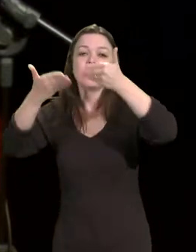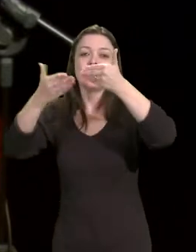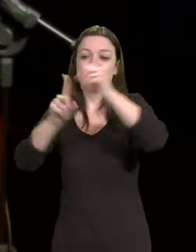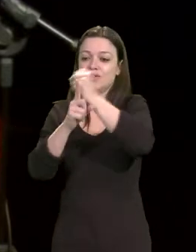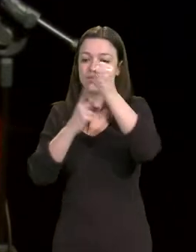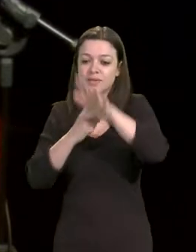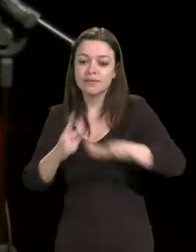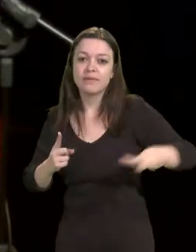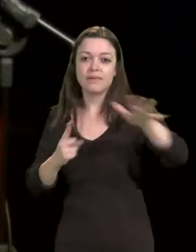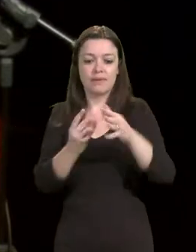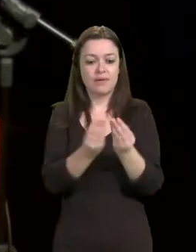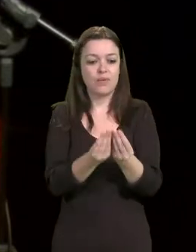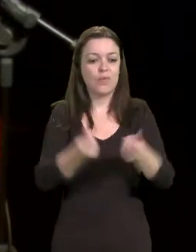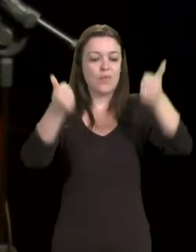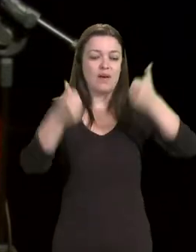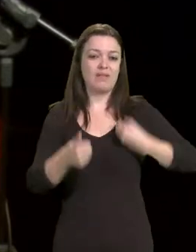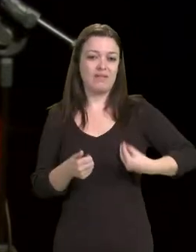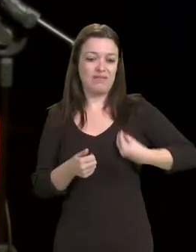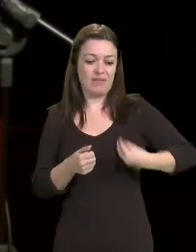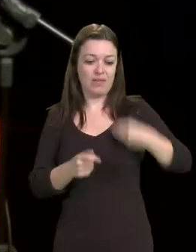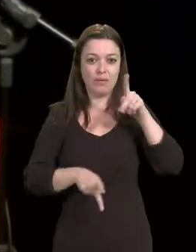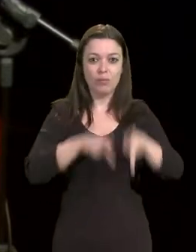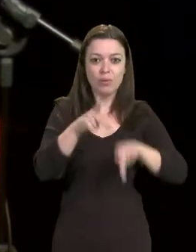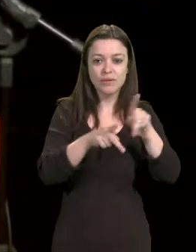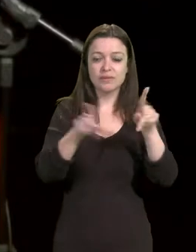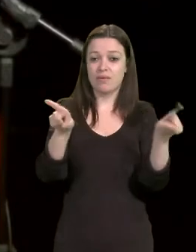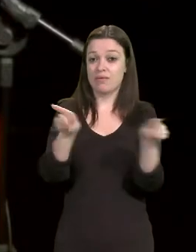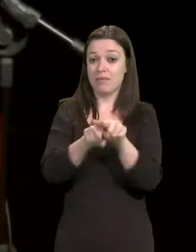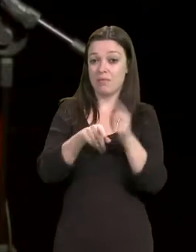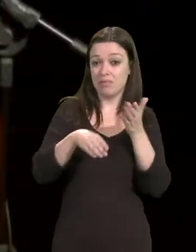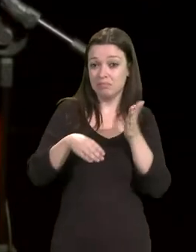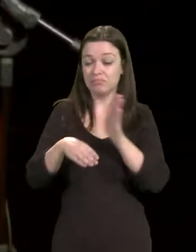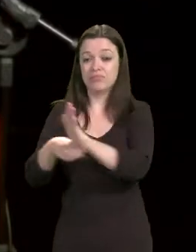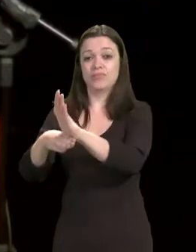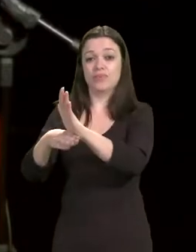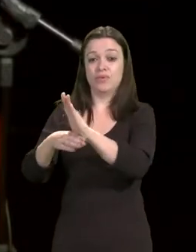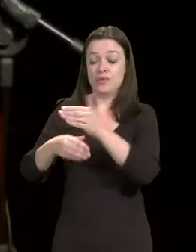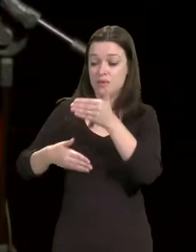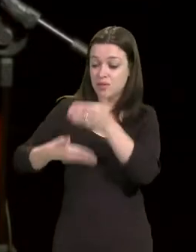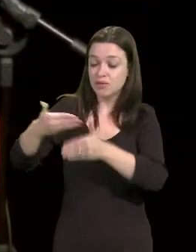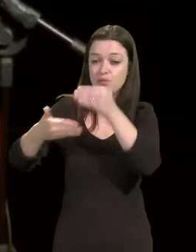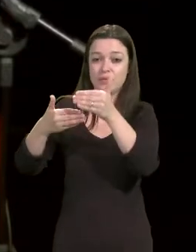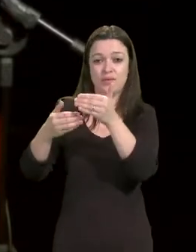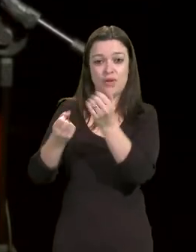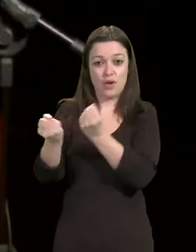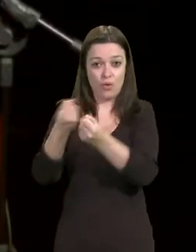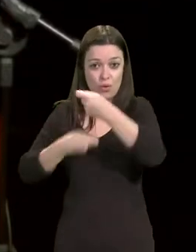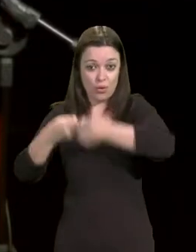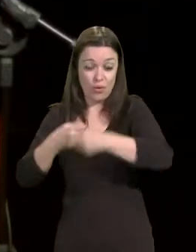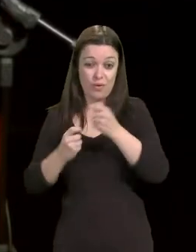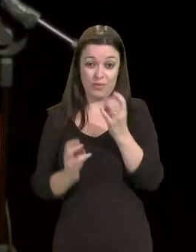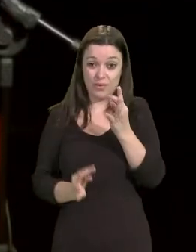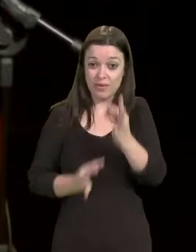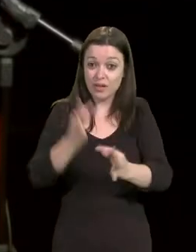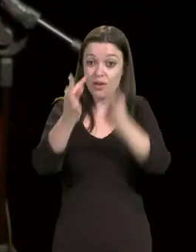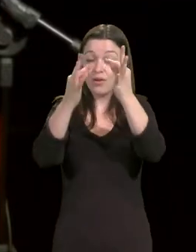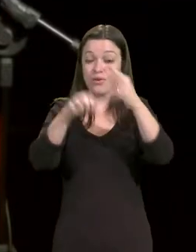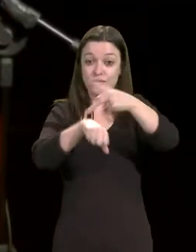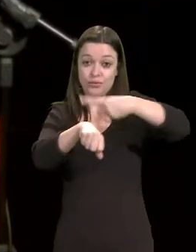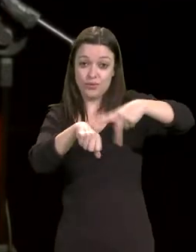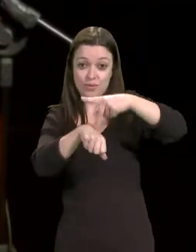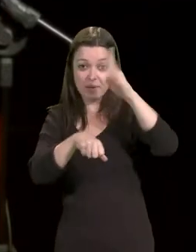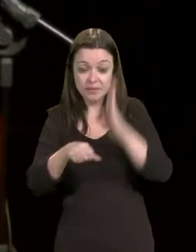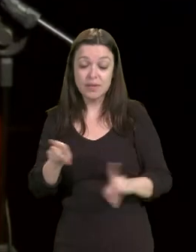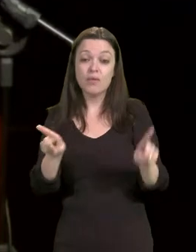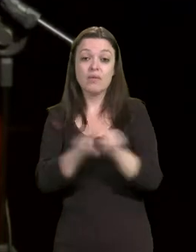população, contribuir com o desenvolvimento econômico, tecnológico do país e preservação